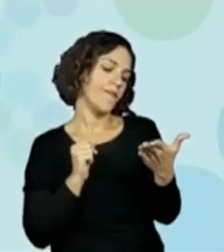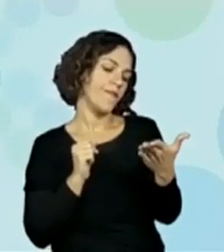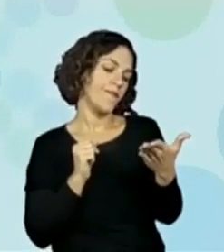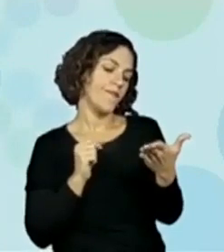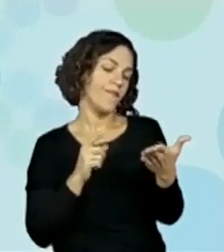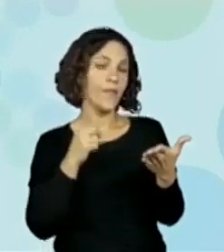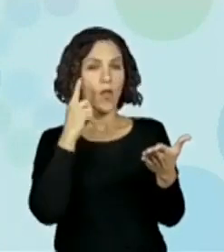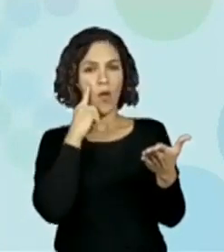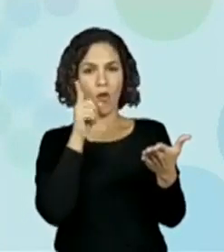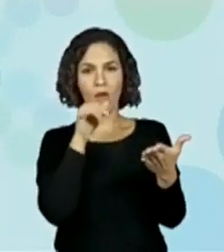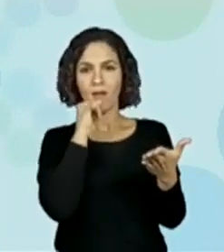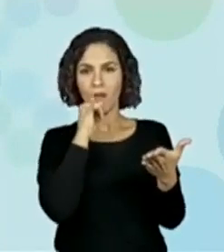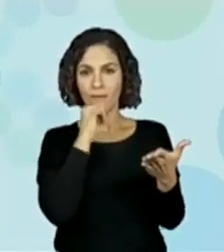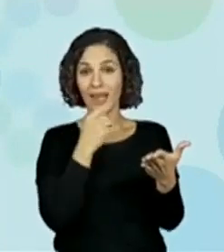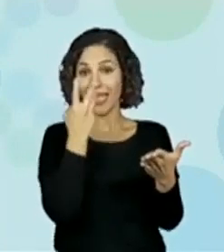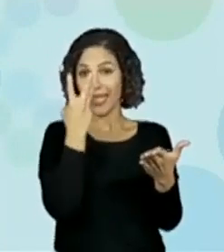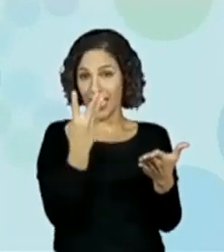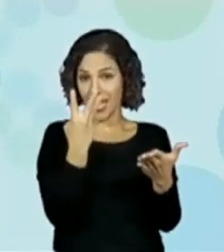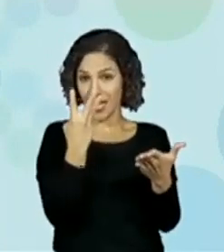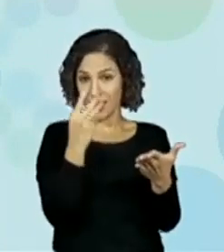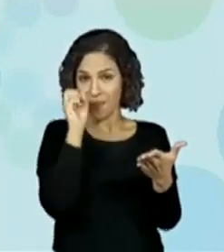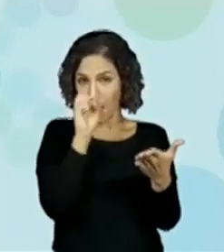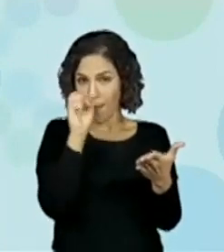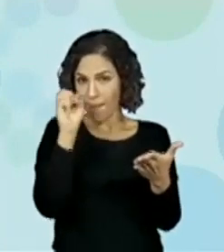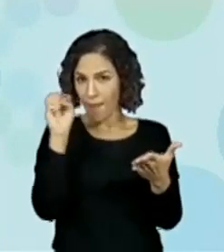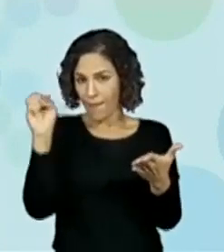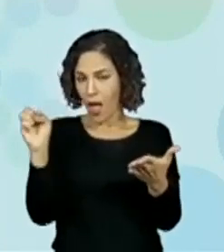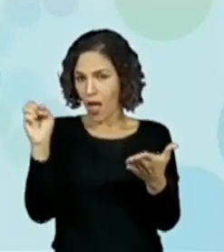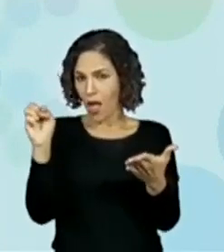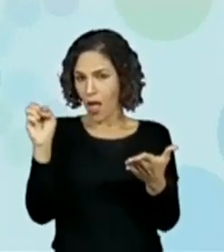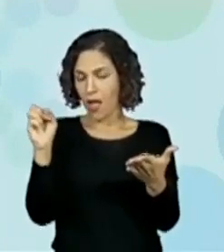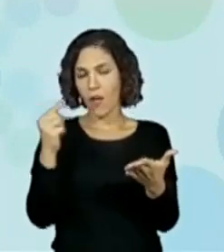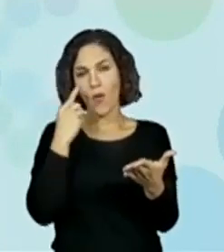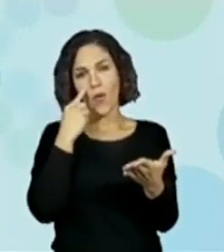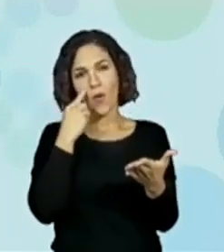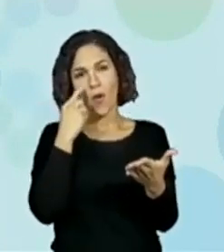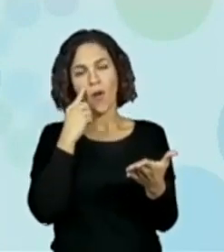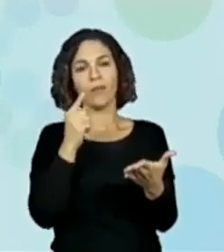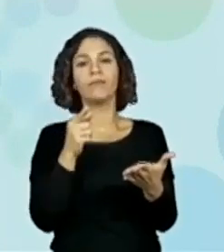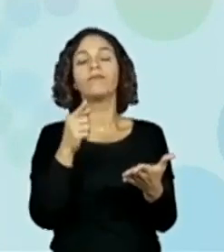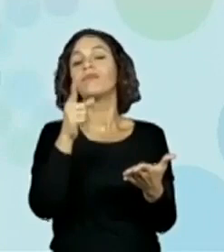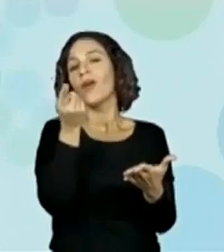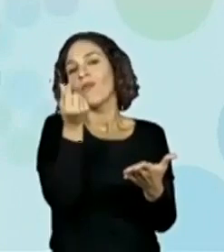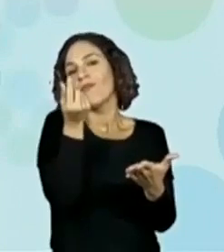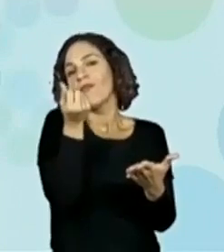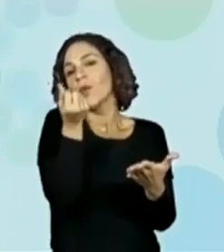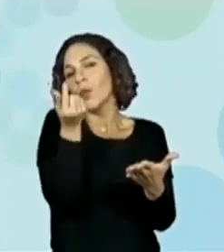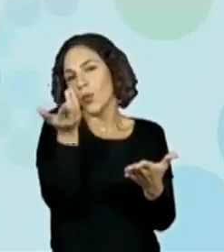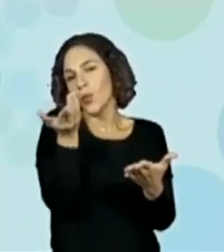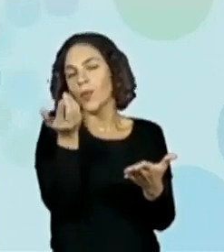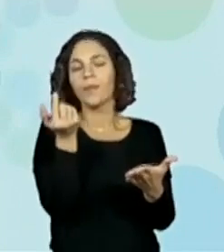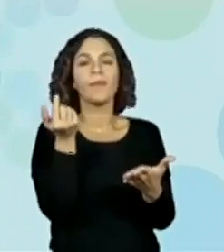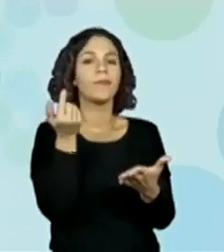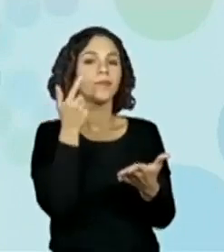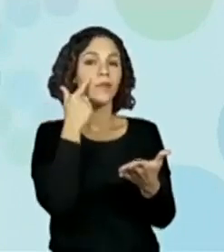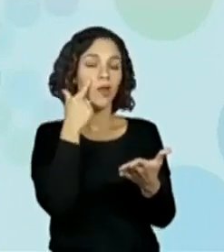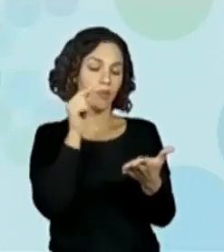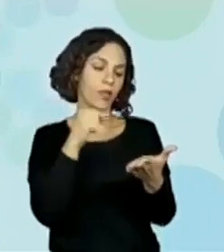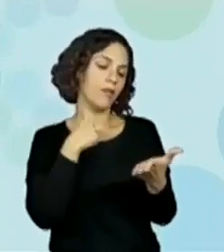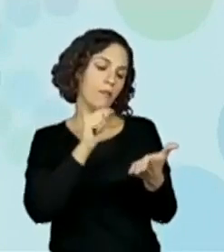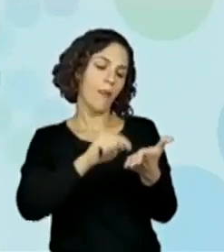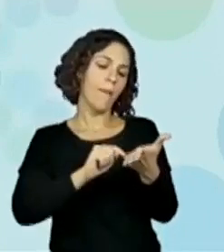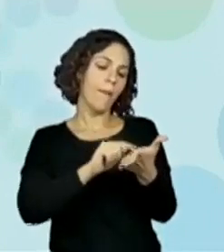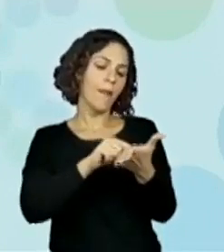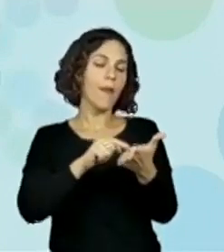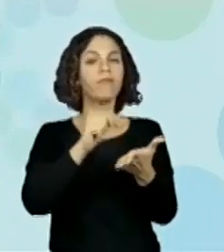Você vai apertar três botõezinhos para digitar o valor, né? Para registrar o